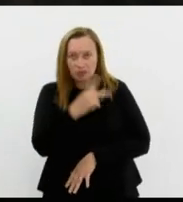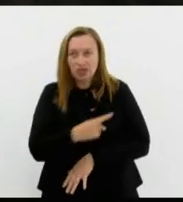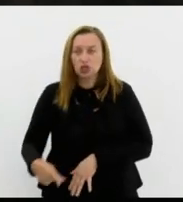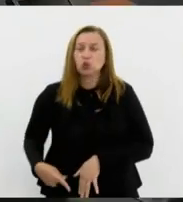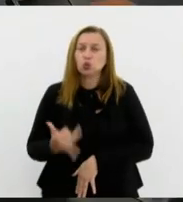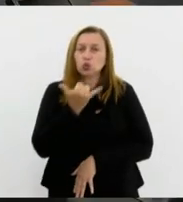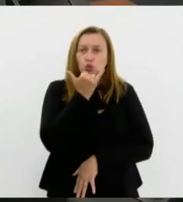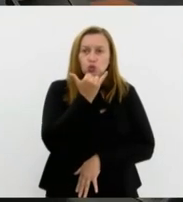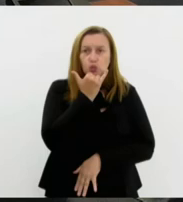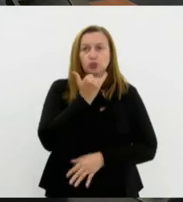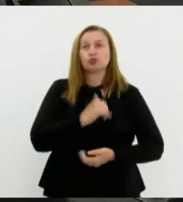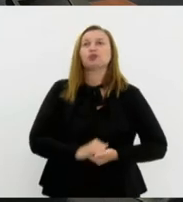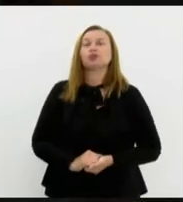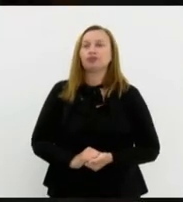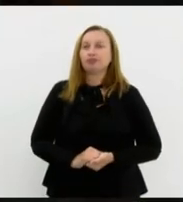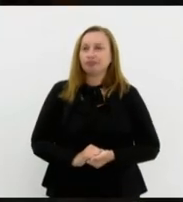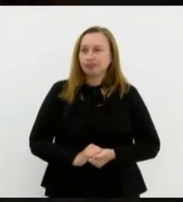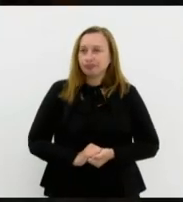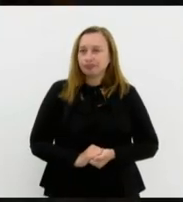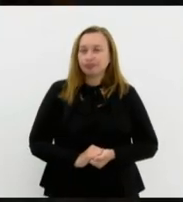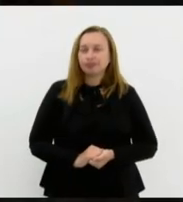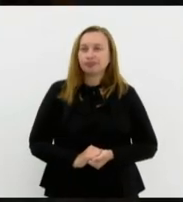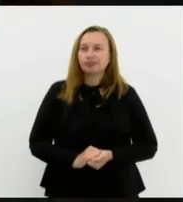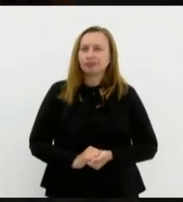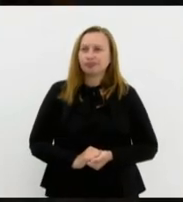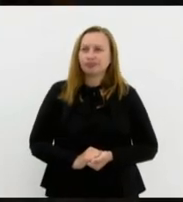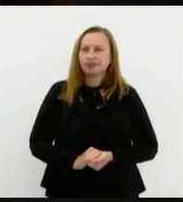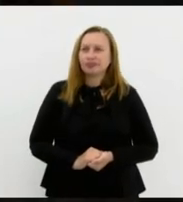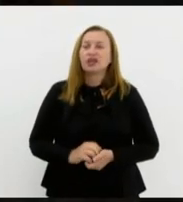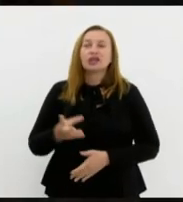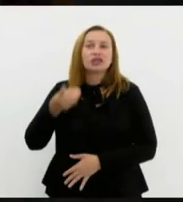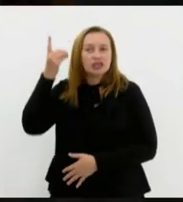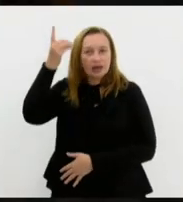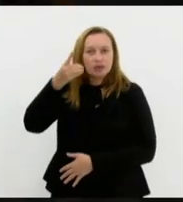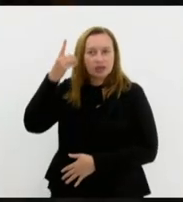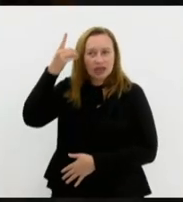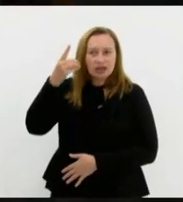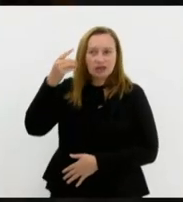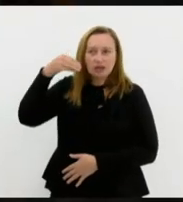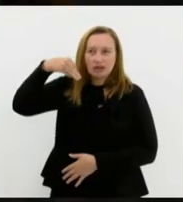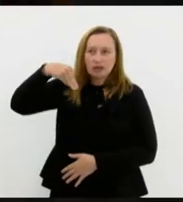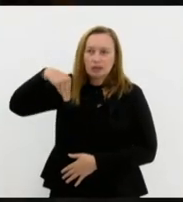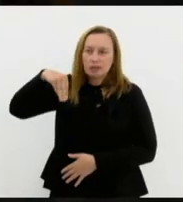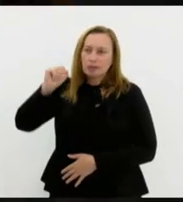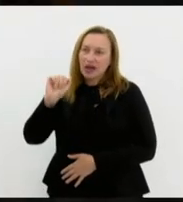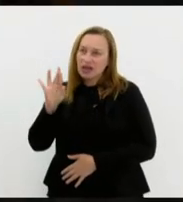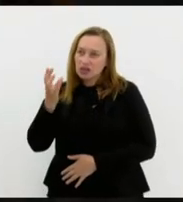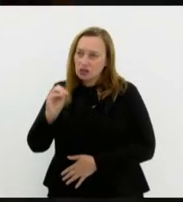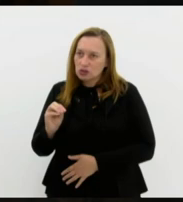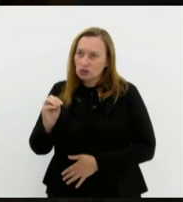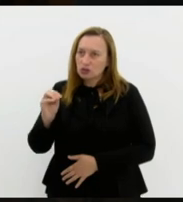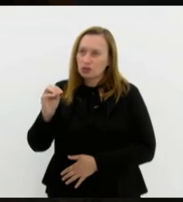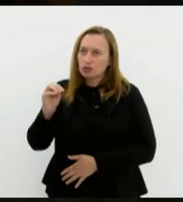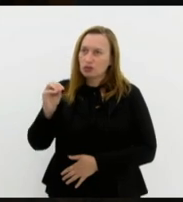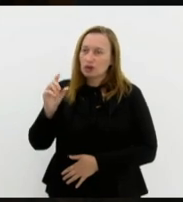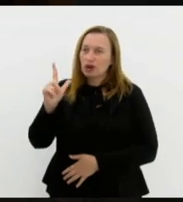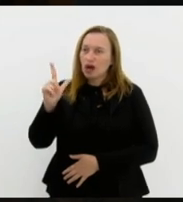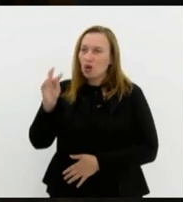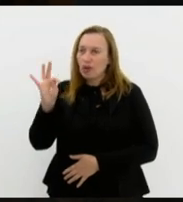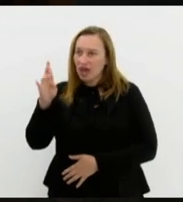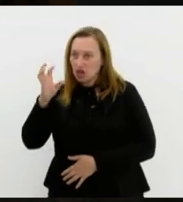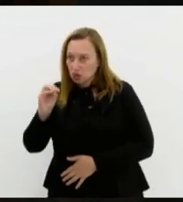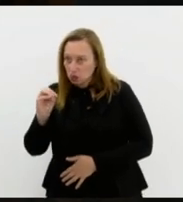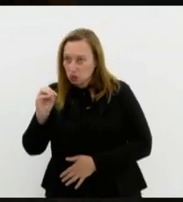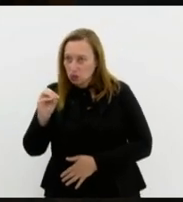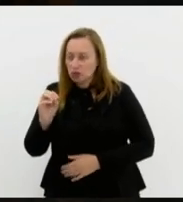desculpe. Próximo orador inscrito é o nobre deputado Márcio Gualberto, o qual eu pediria se pudesse